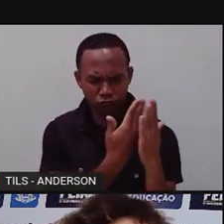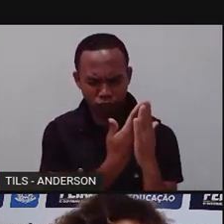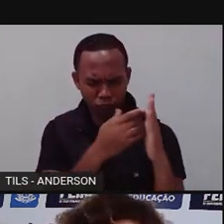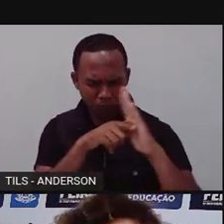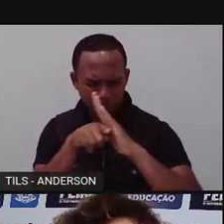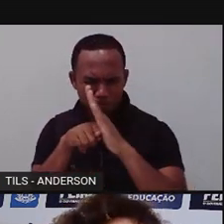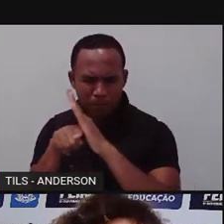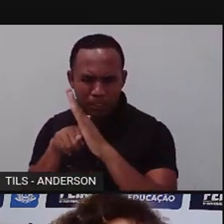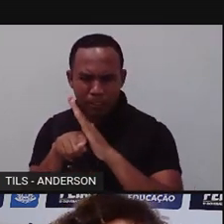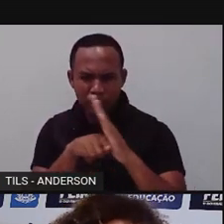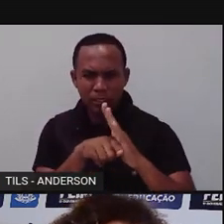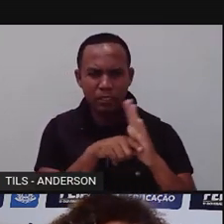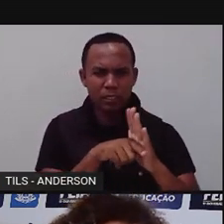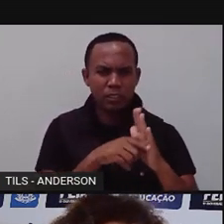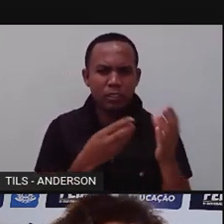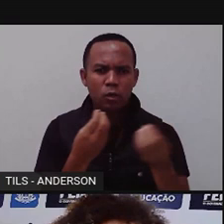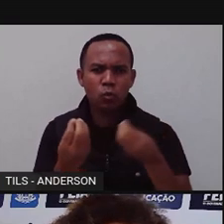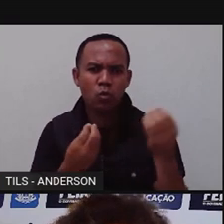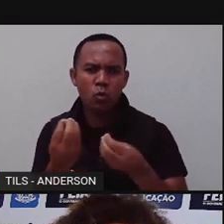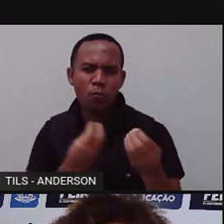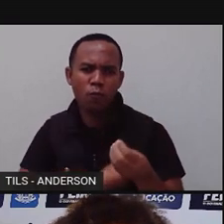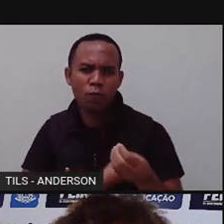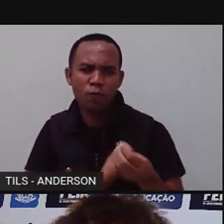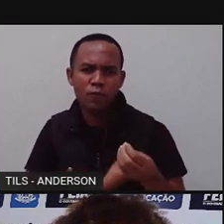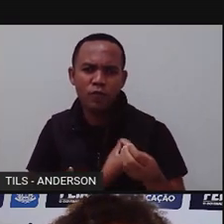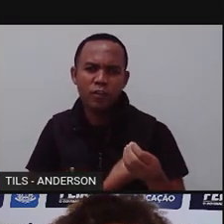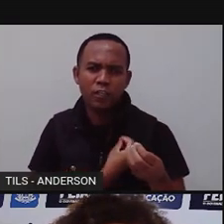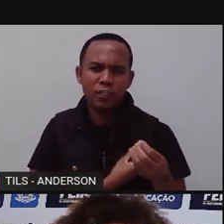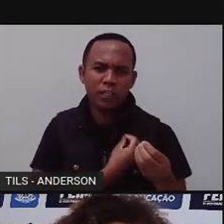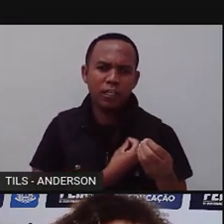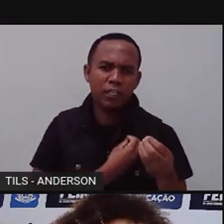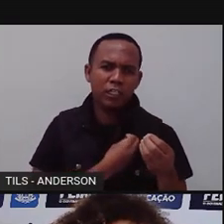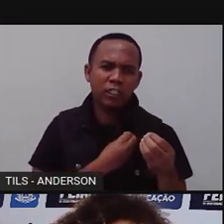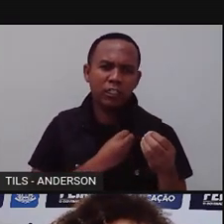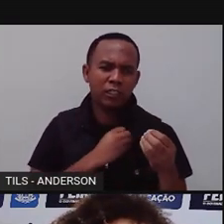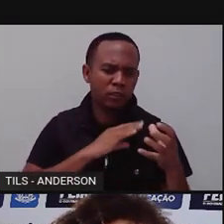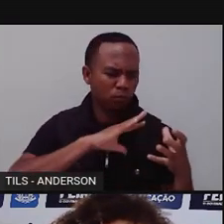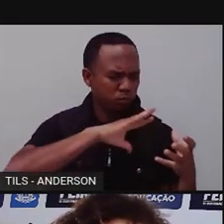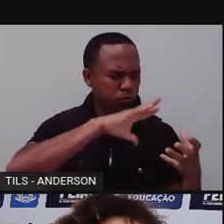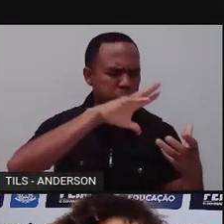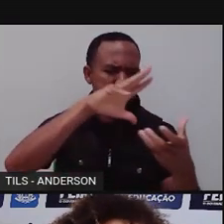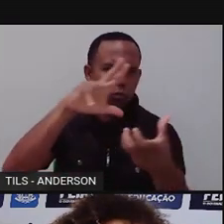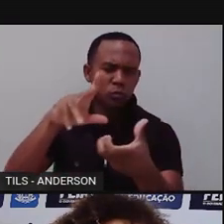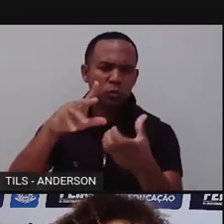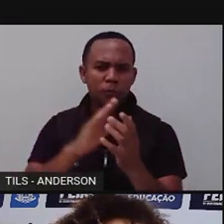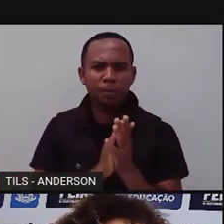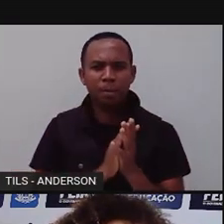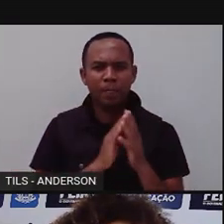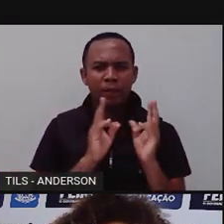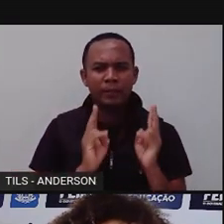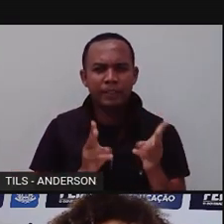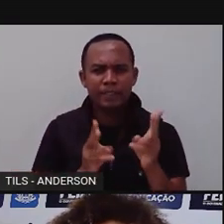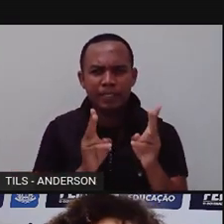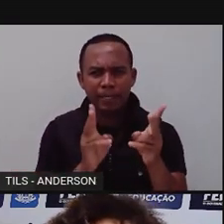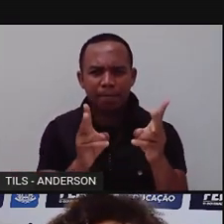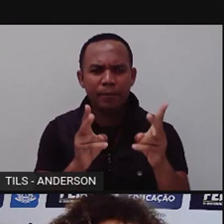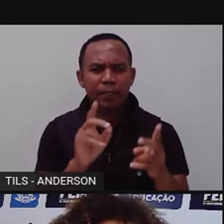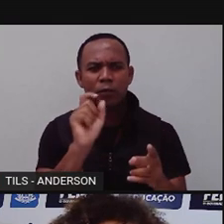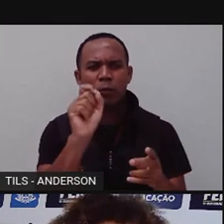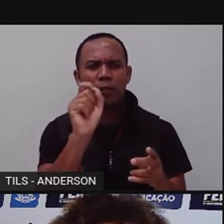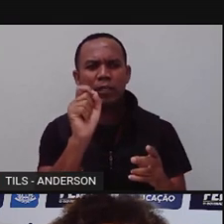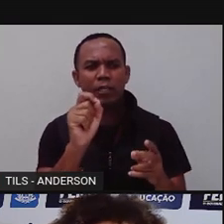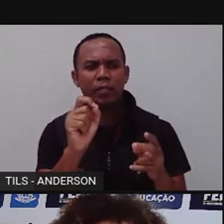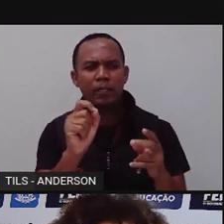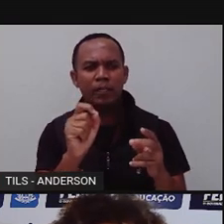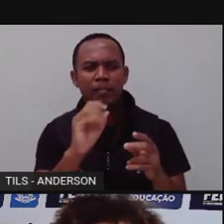relações entre os seres vivos. Se vocês repararem, né? Tem sempre uma área que estuda determinada